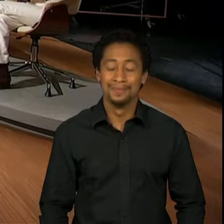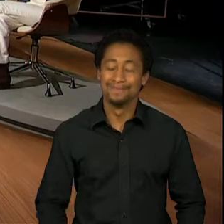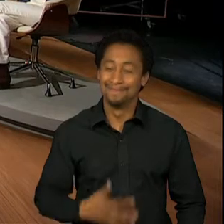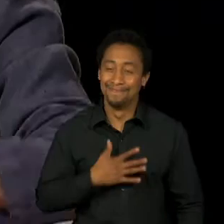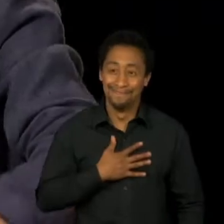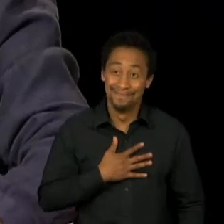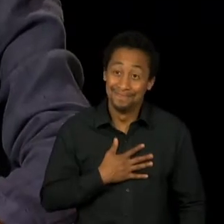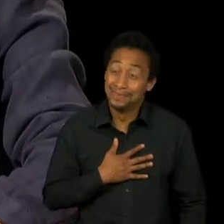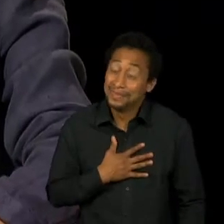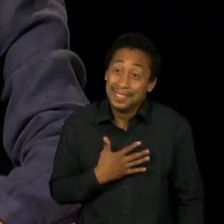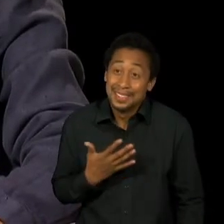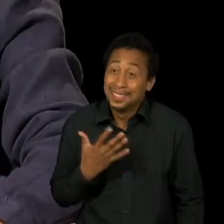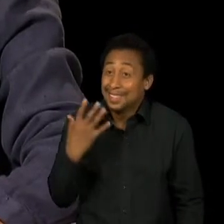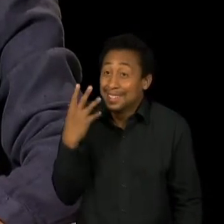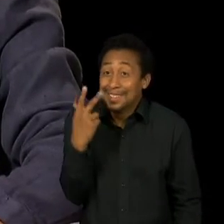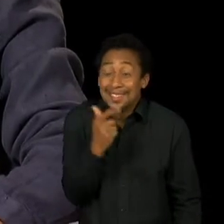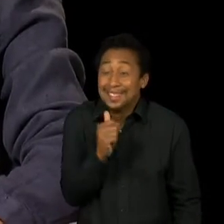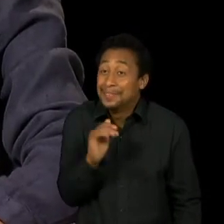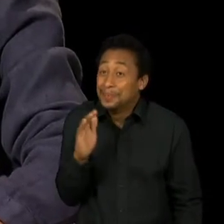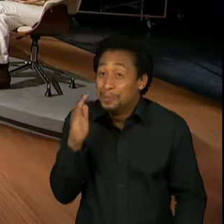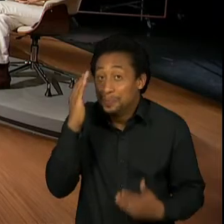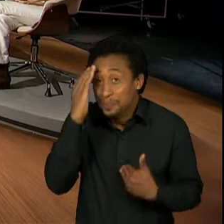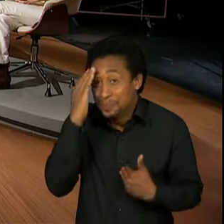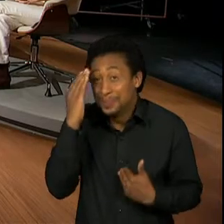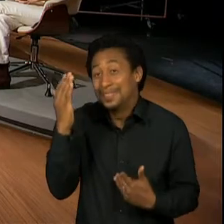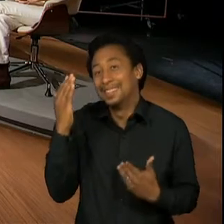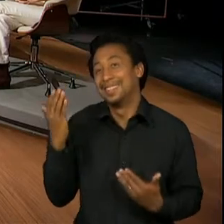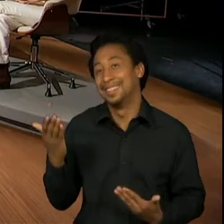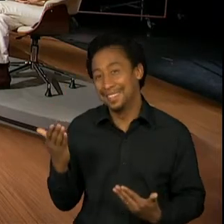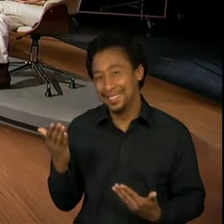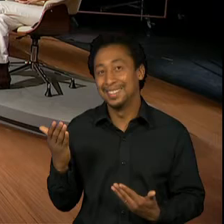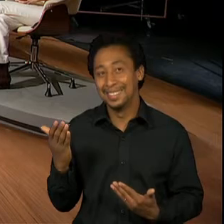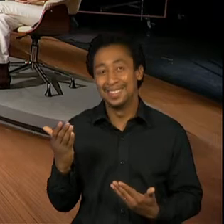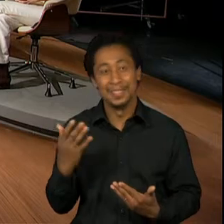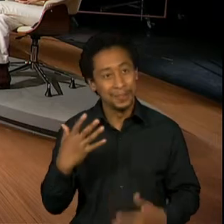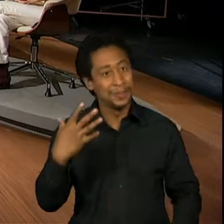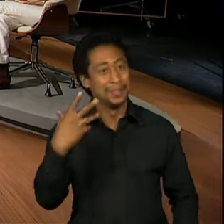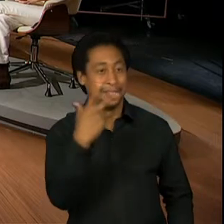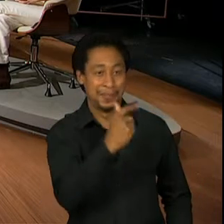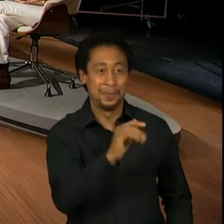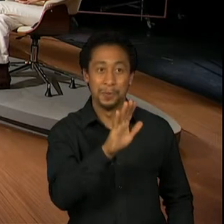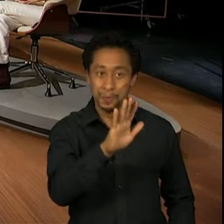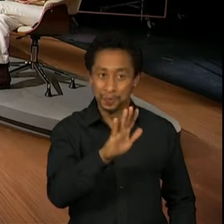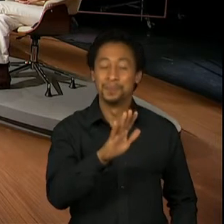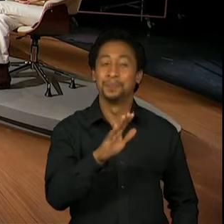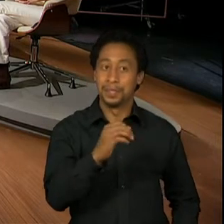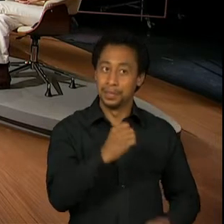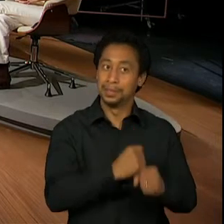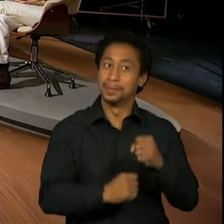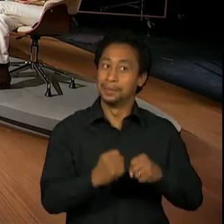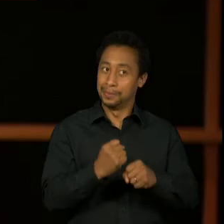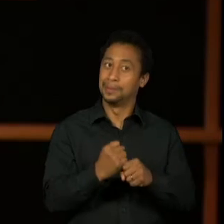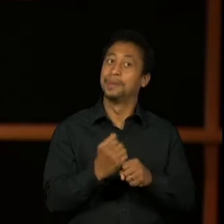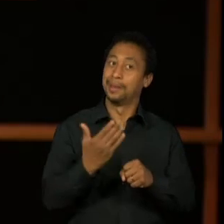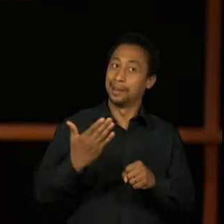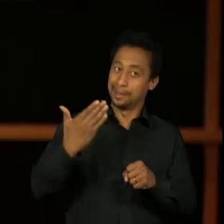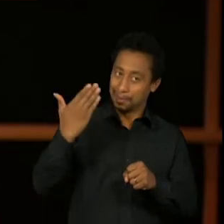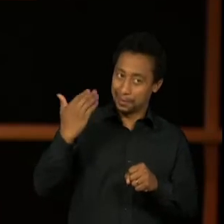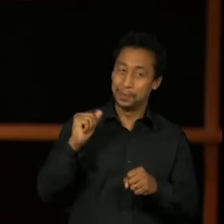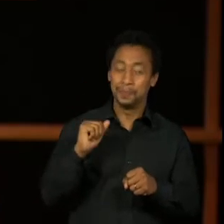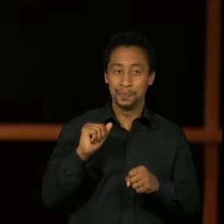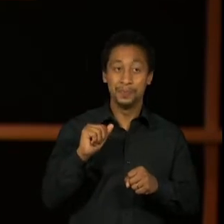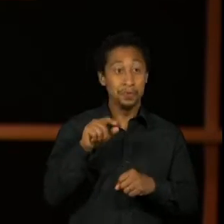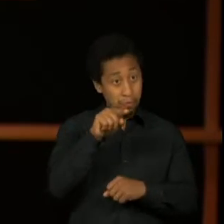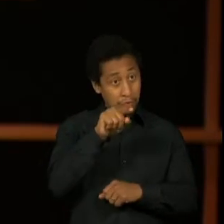Que lindo! Muito obrigada! Que lindo! E naquele mesmo ano, você fez a sua estreia nos